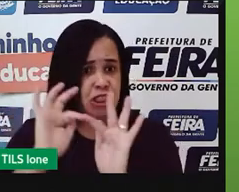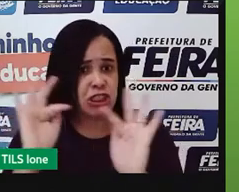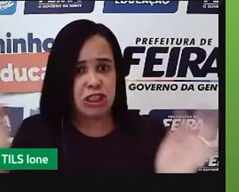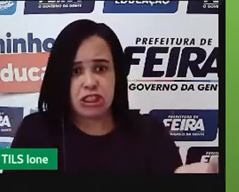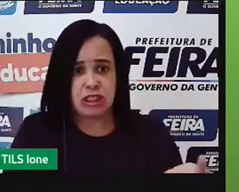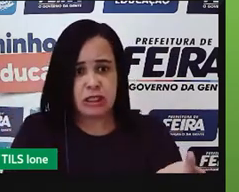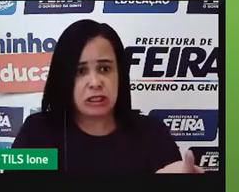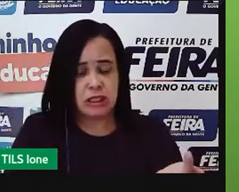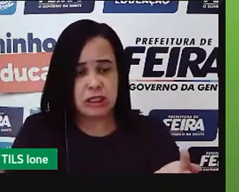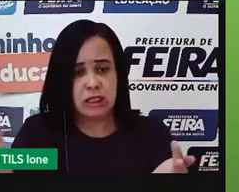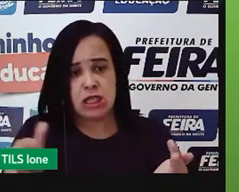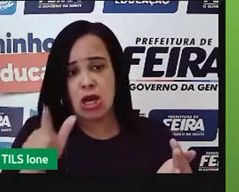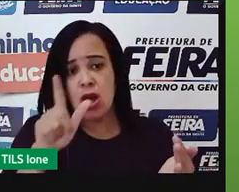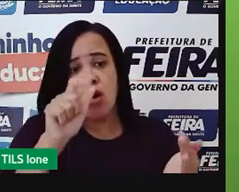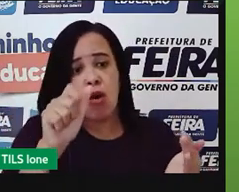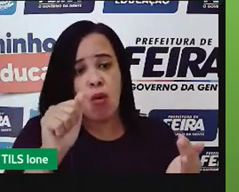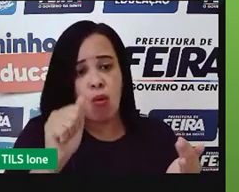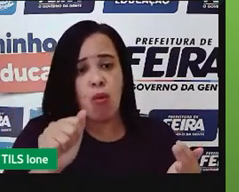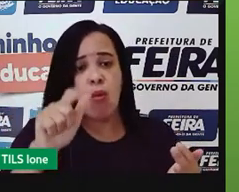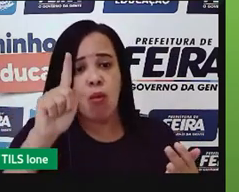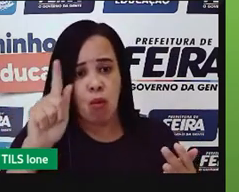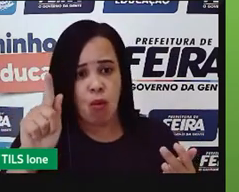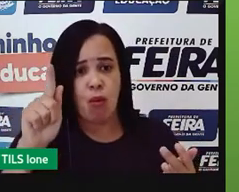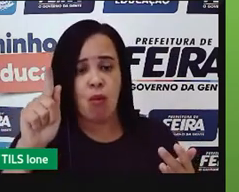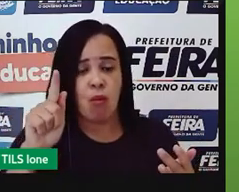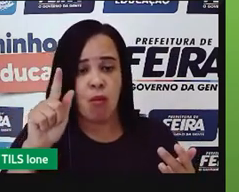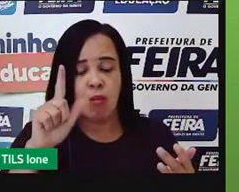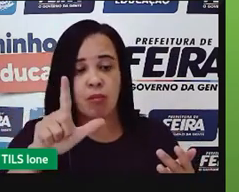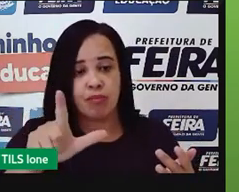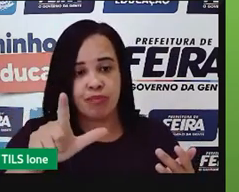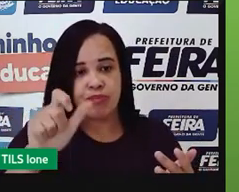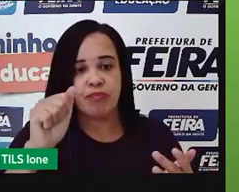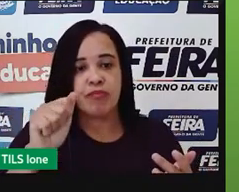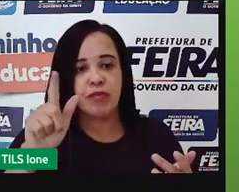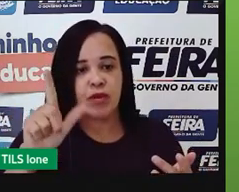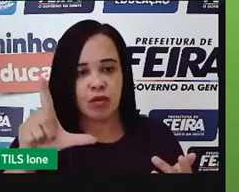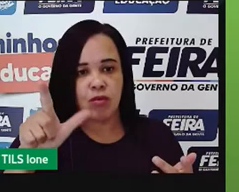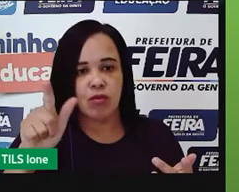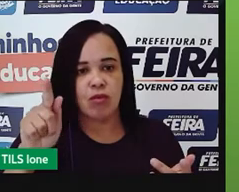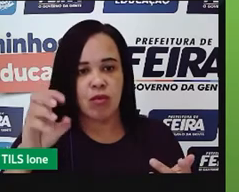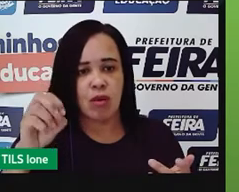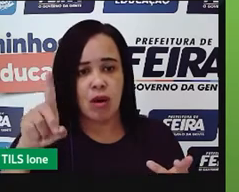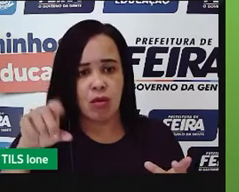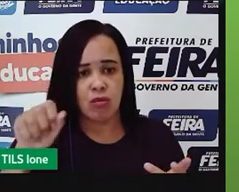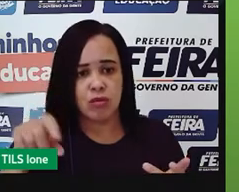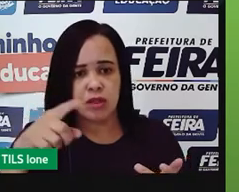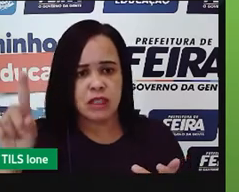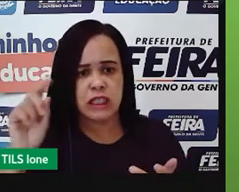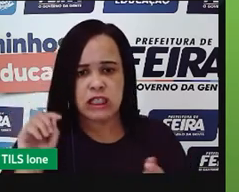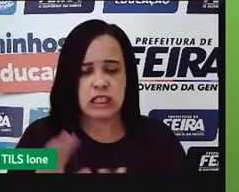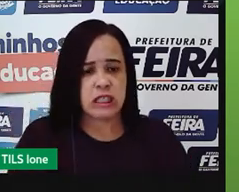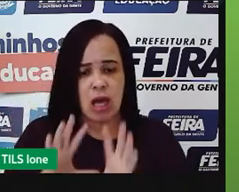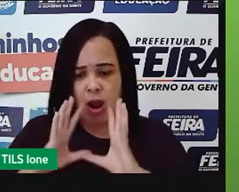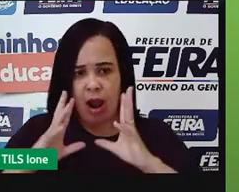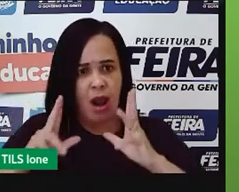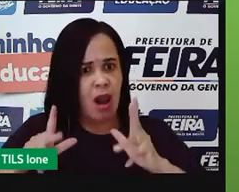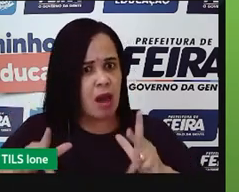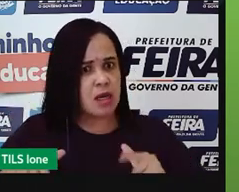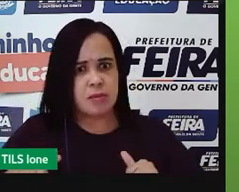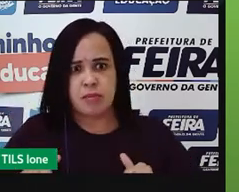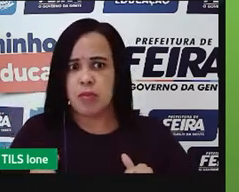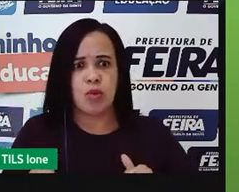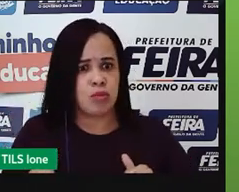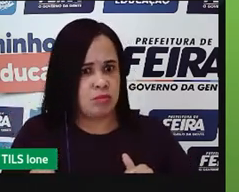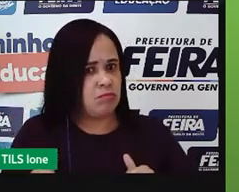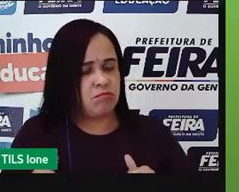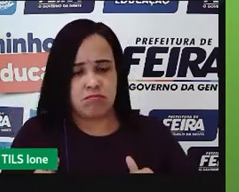vai, já sai da máquina, já enrolado num tubo pra levar. E quando é feito manualmente, tem que ir botando numa sacola,